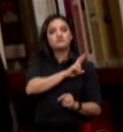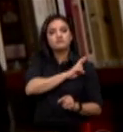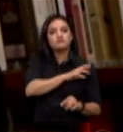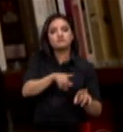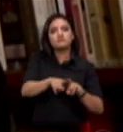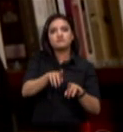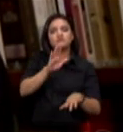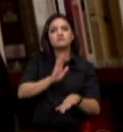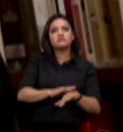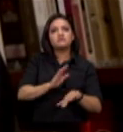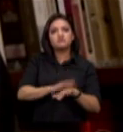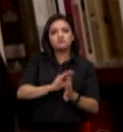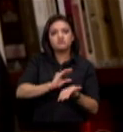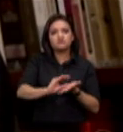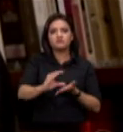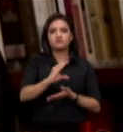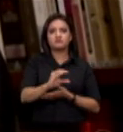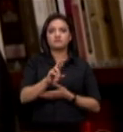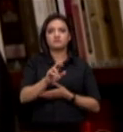crédito